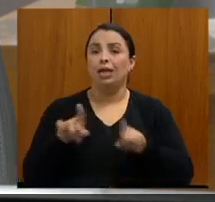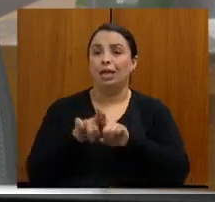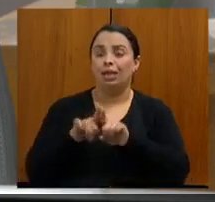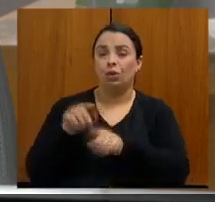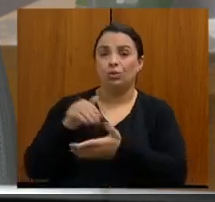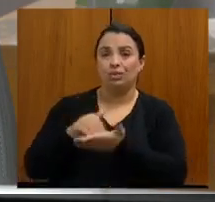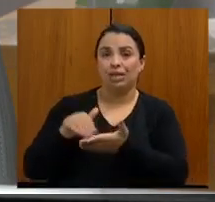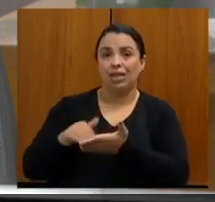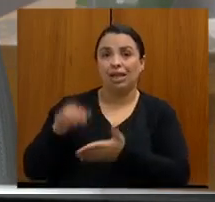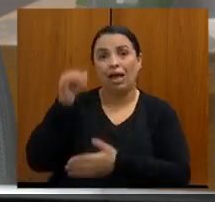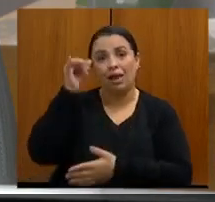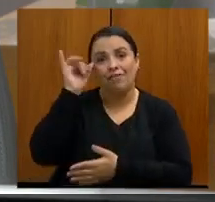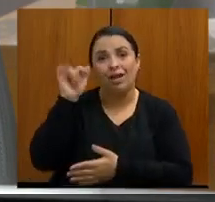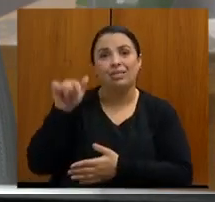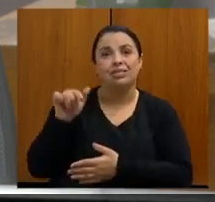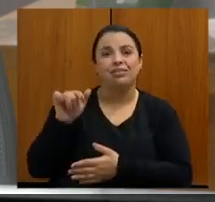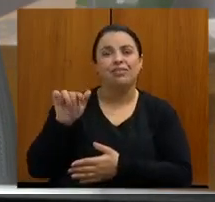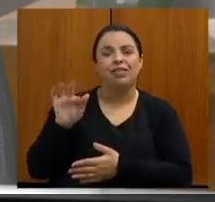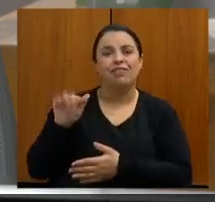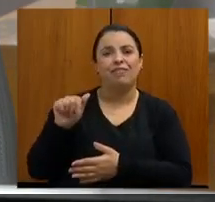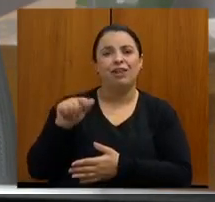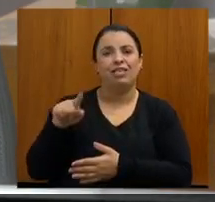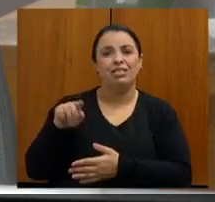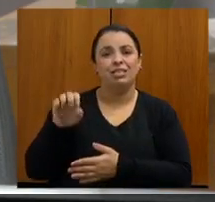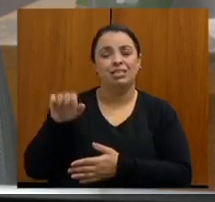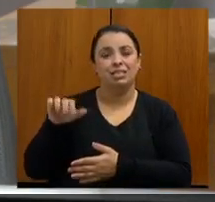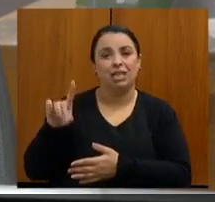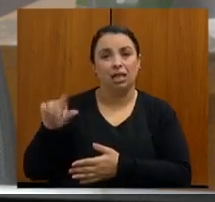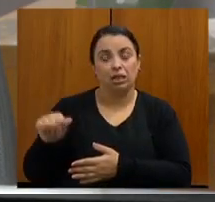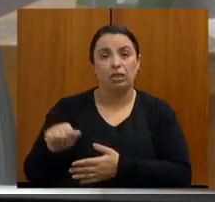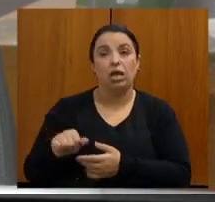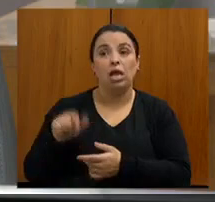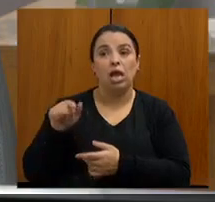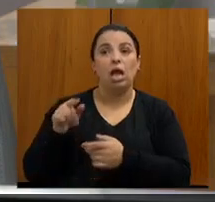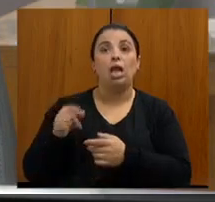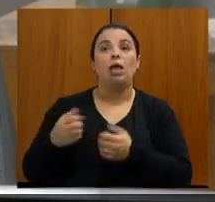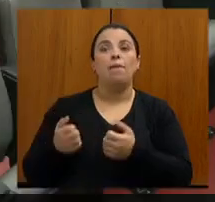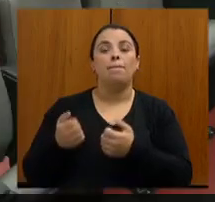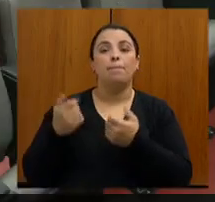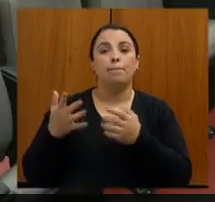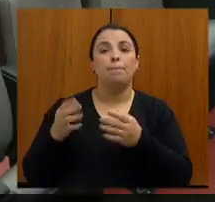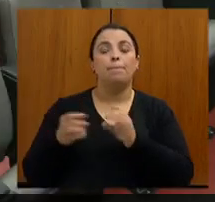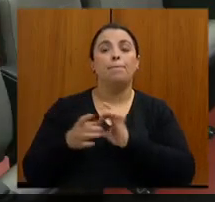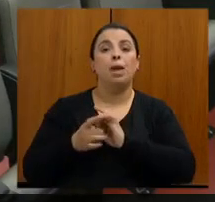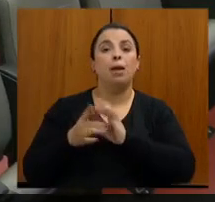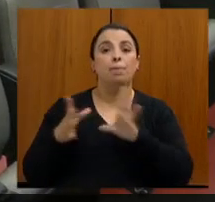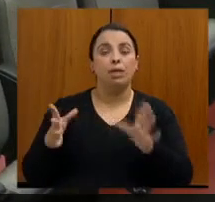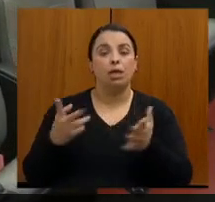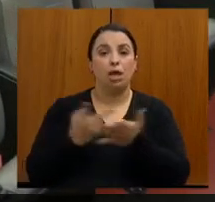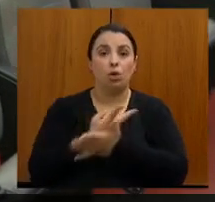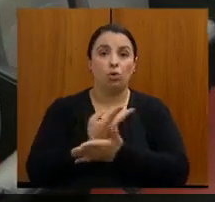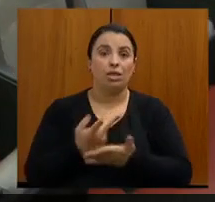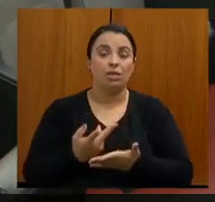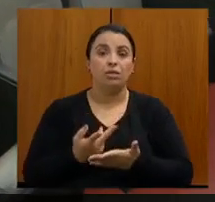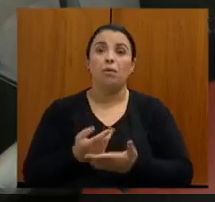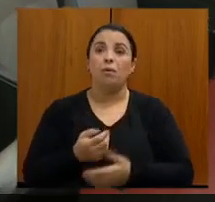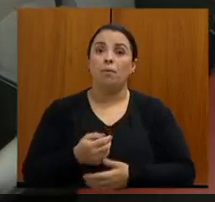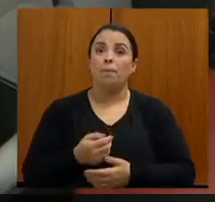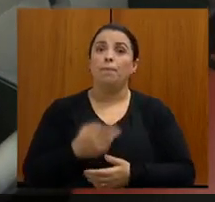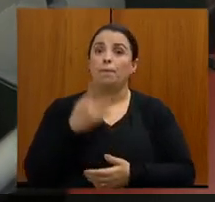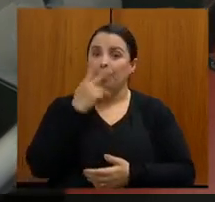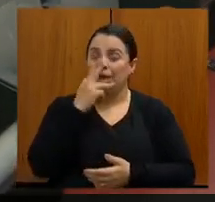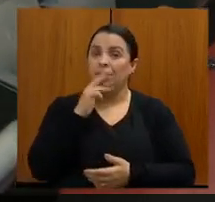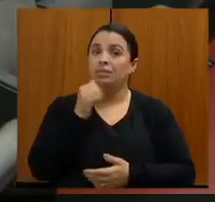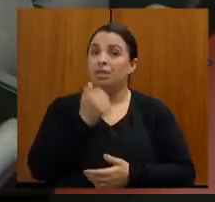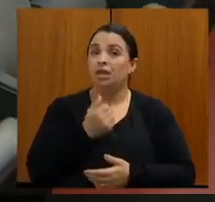que permitem que isso aconteça, pode ser que, no futuro, nós não tenhamos. Então, me parece que esse arranjo legislativo, ele